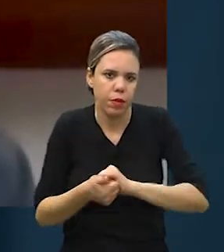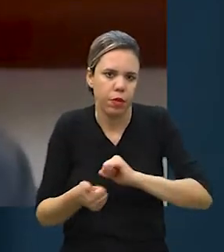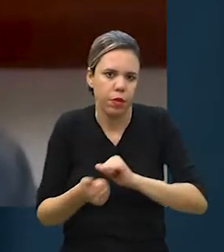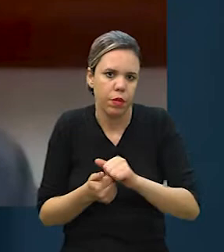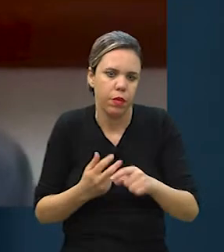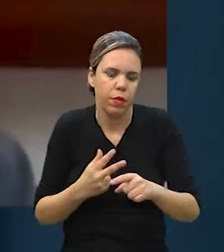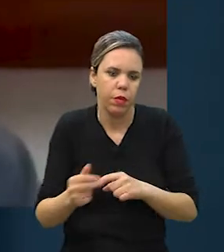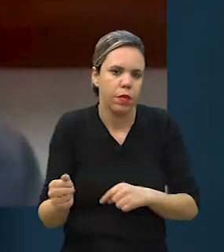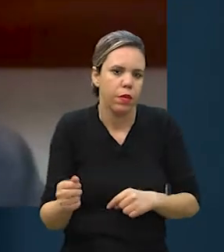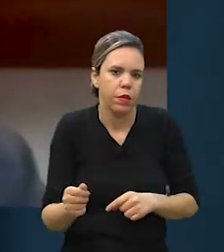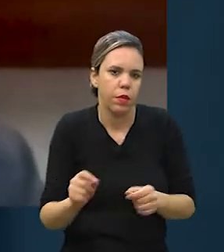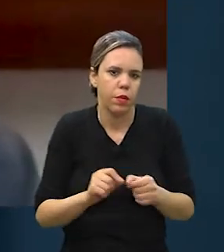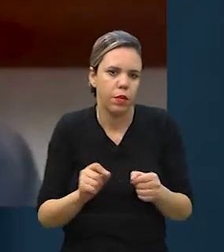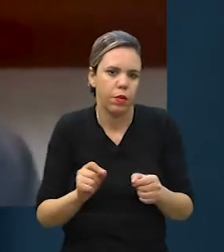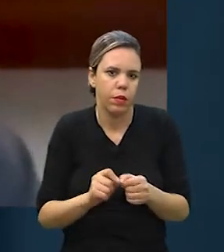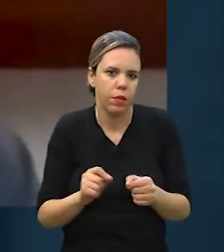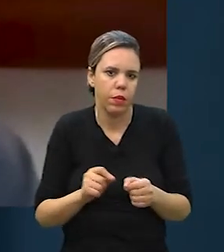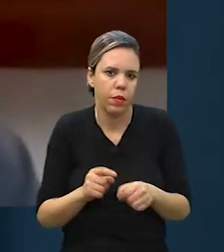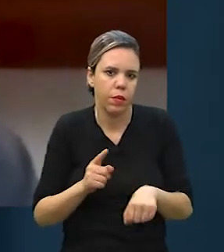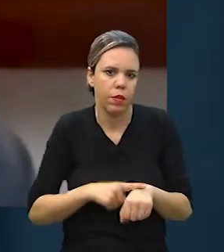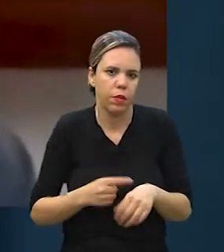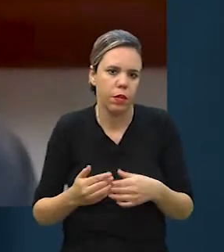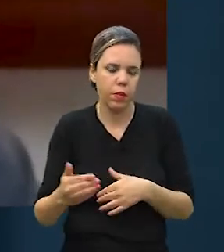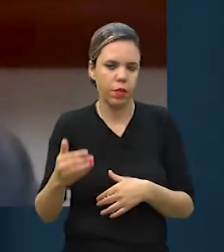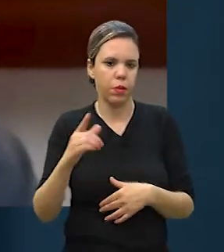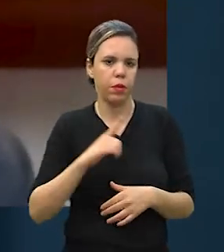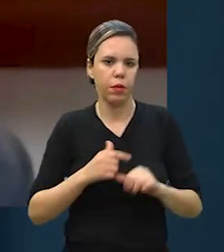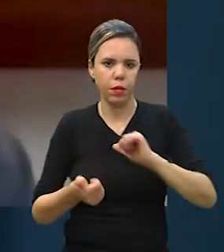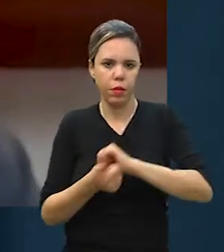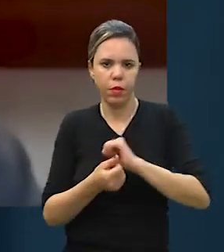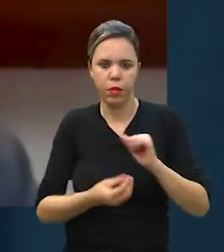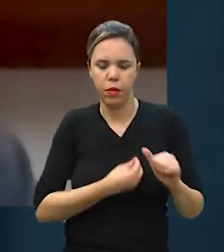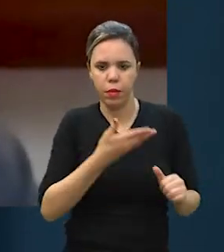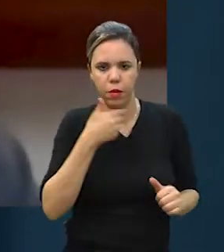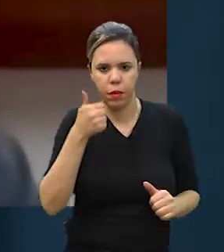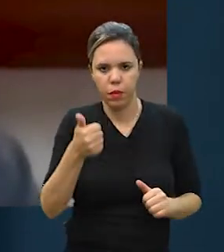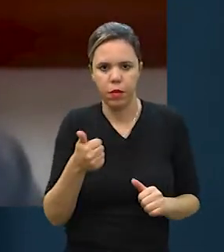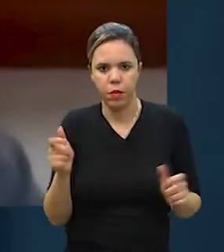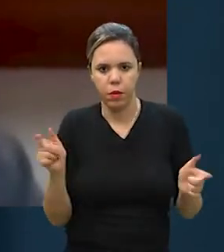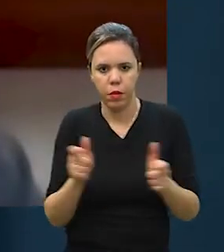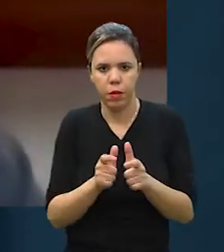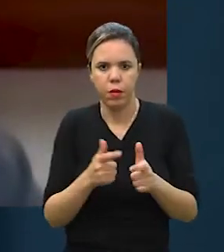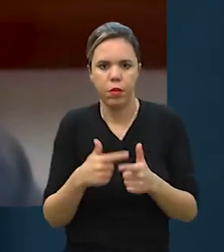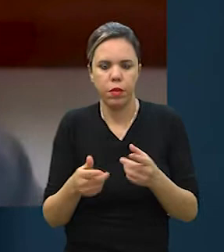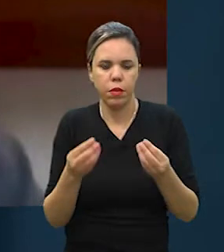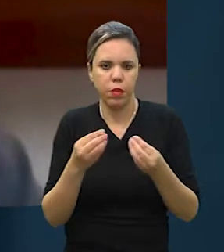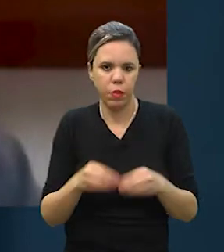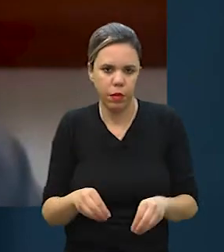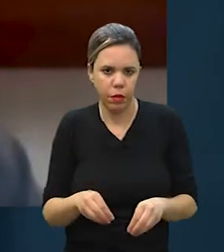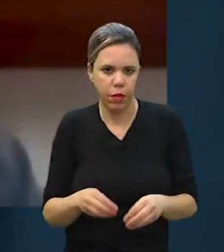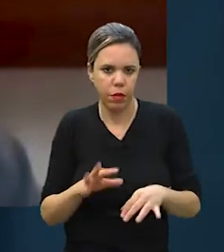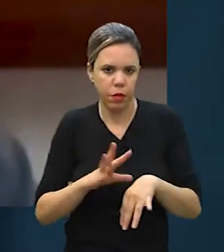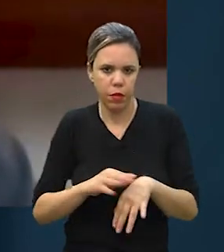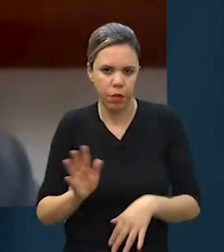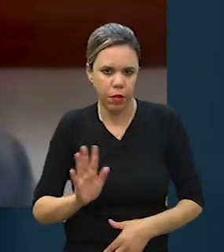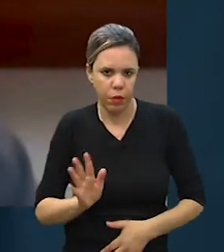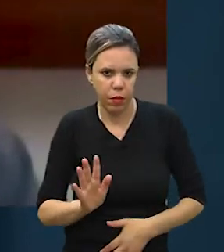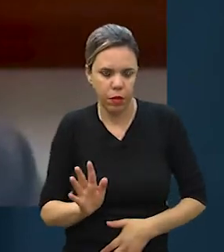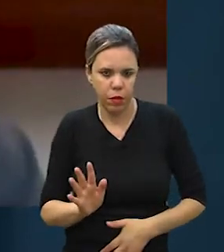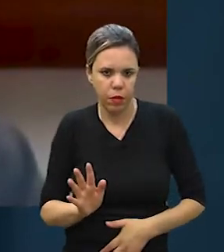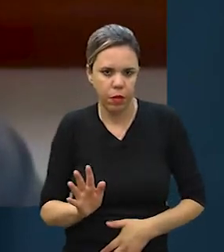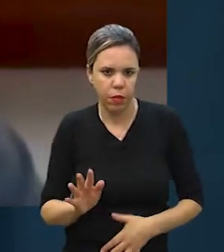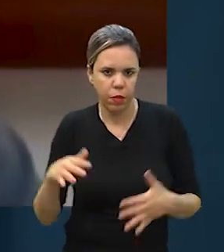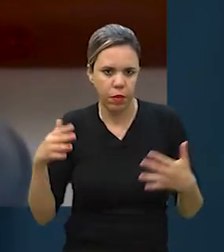de qualidade superior, que faz com que, a longo prazo, o PET tenha uma qualidade de vida melhor e menos propício a ter doenças.